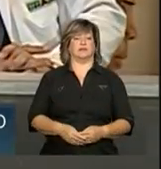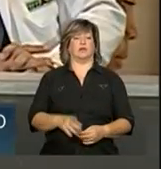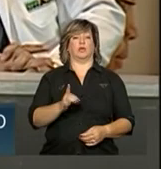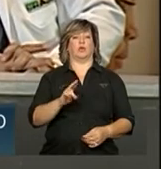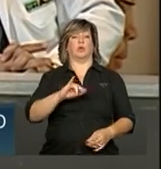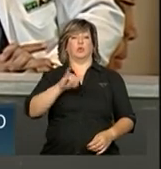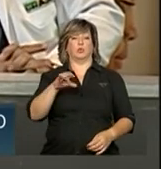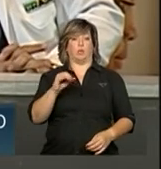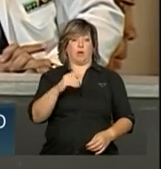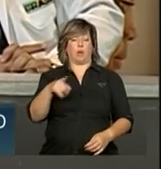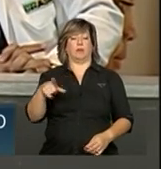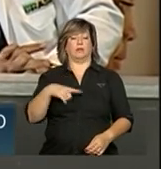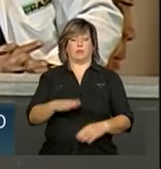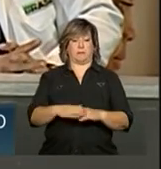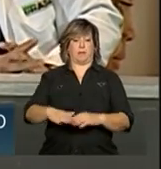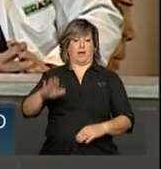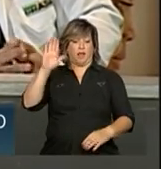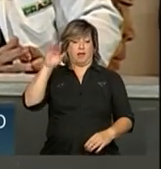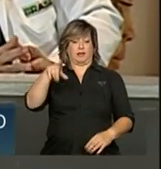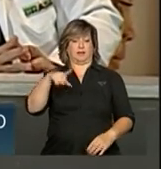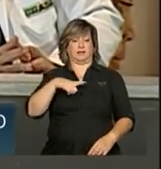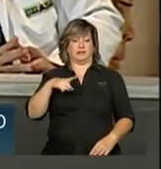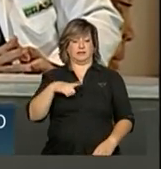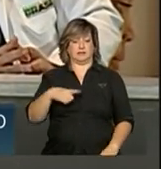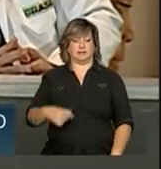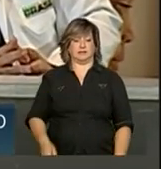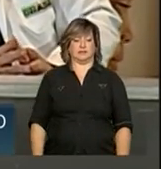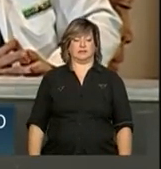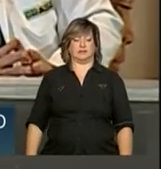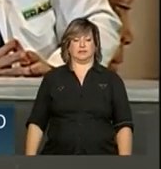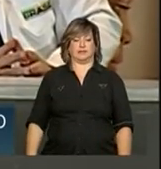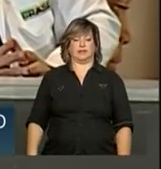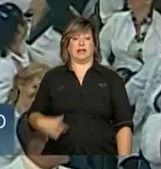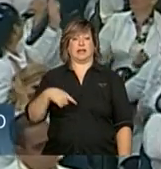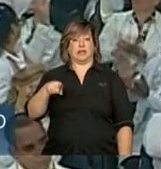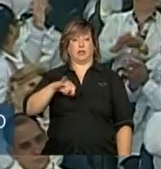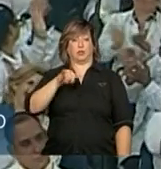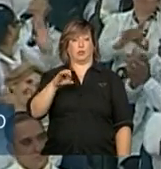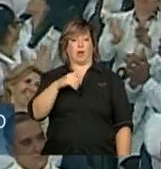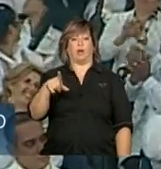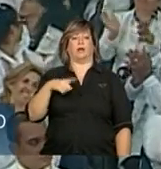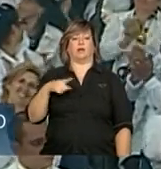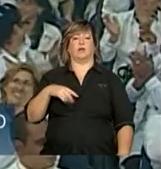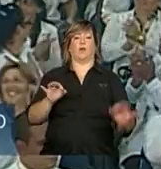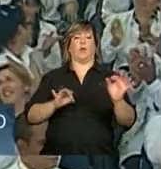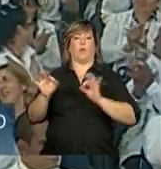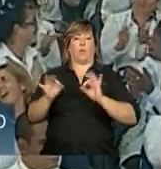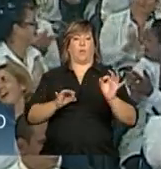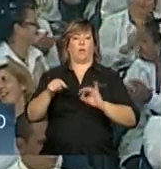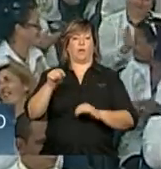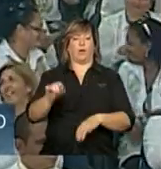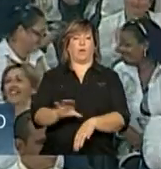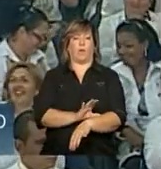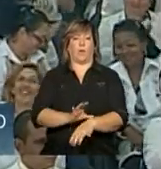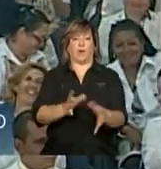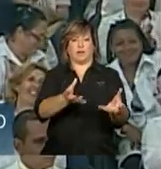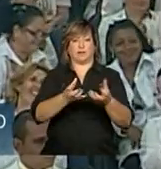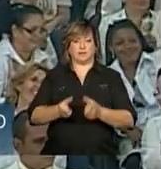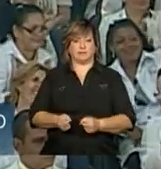doutor João, por favor, levanta a mão, ali, que será... Levanta a mão, doutor João, é o coordenador do curso de acolhimento.